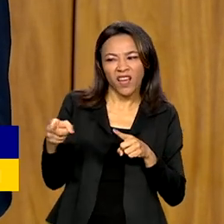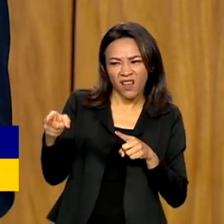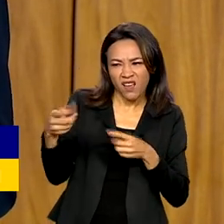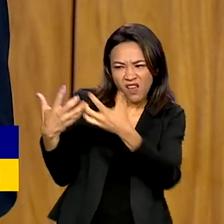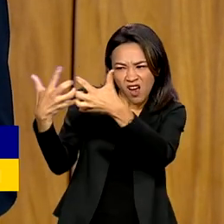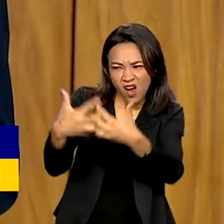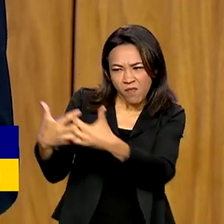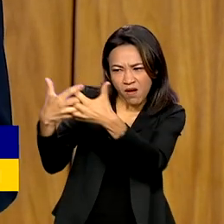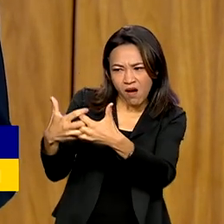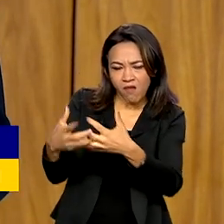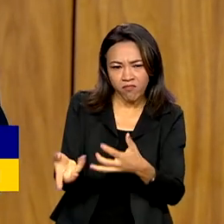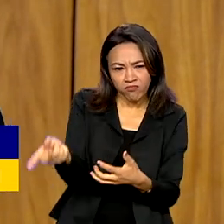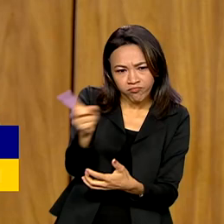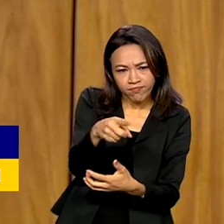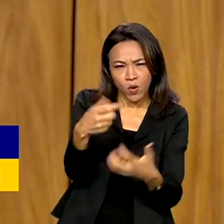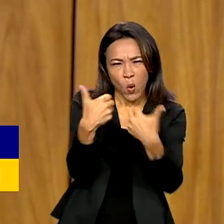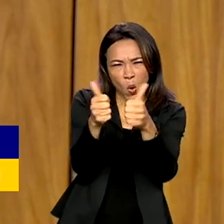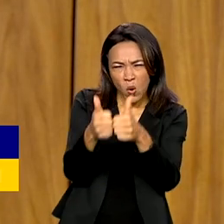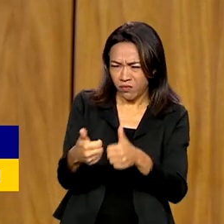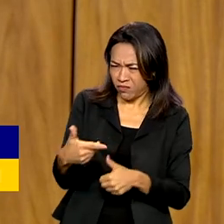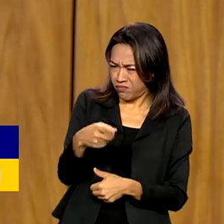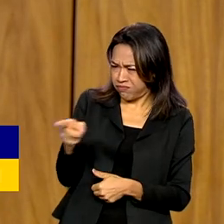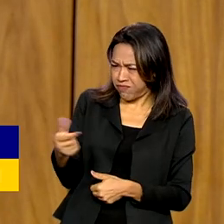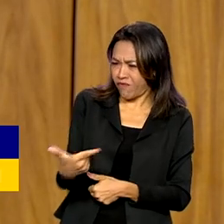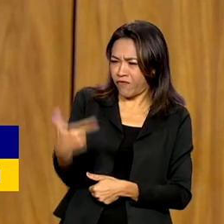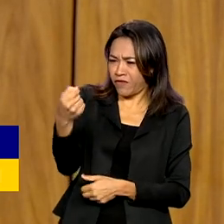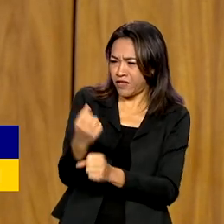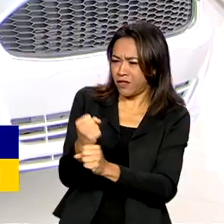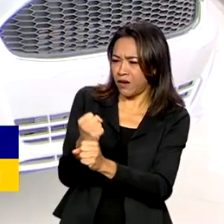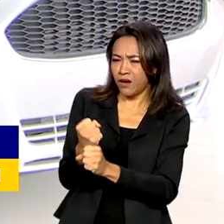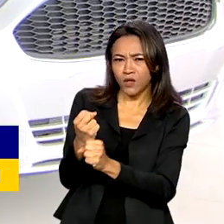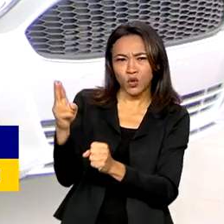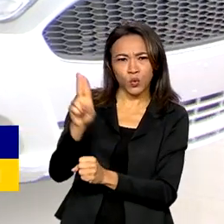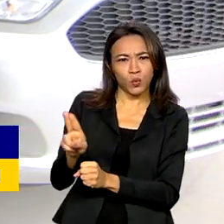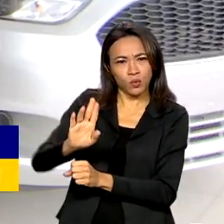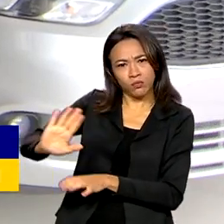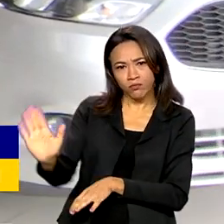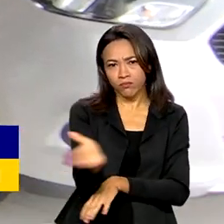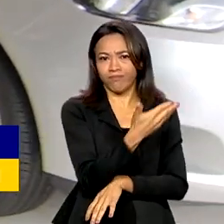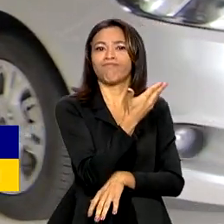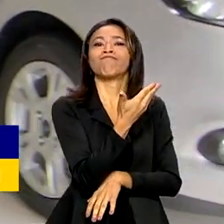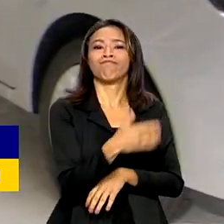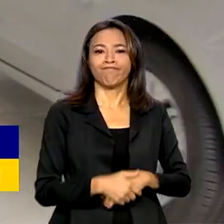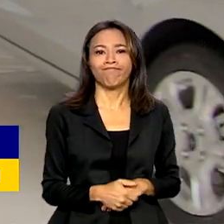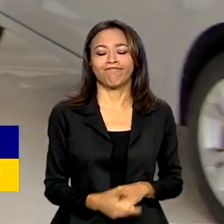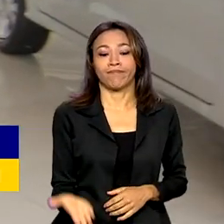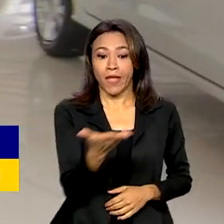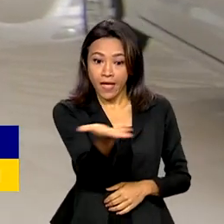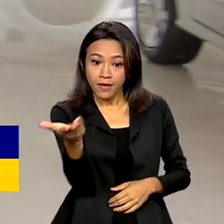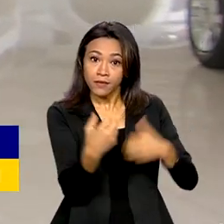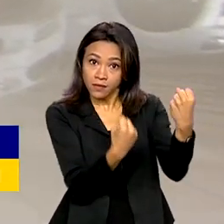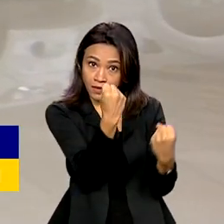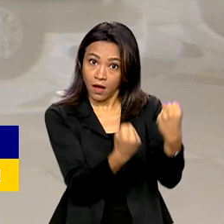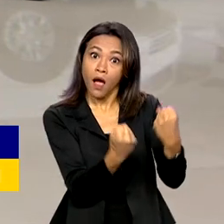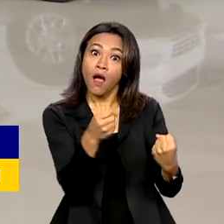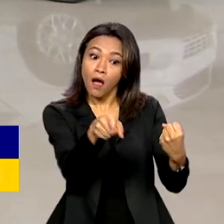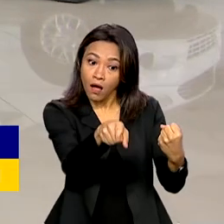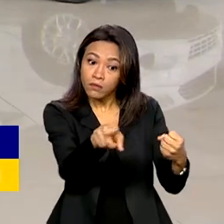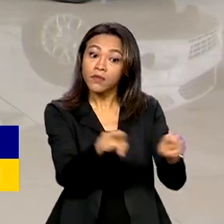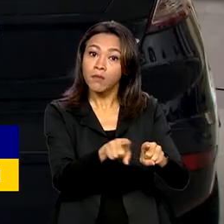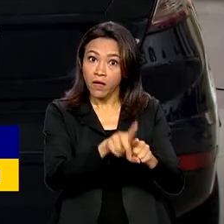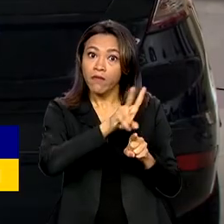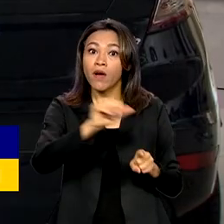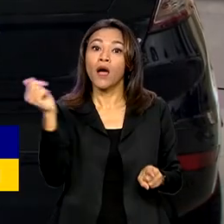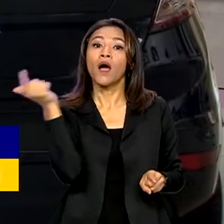ou ônibus com mais de 20 anos de uso. Os carros populares ainda serão contemplados pelo